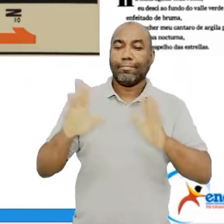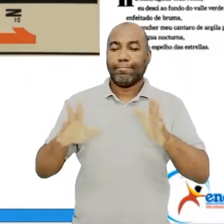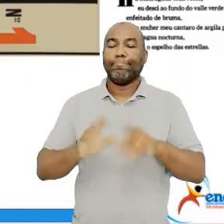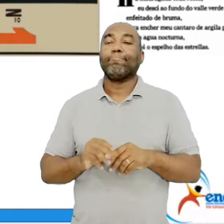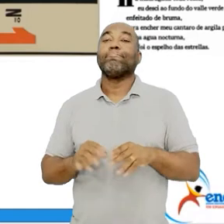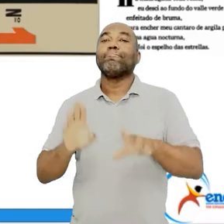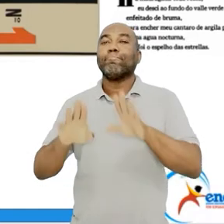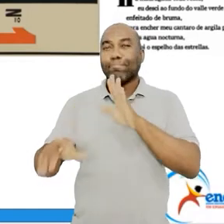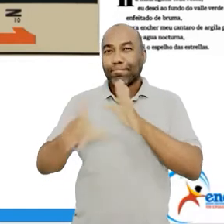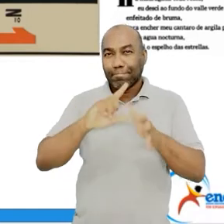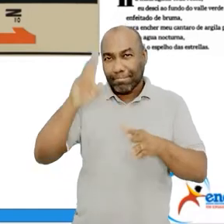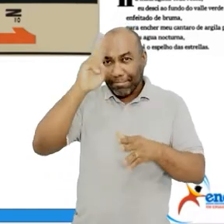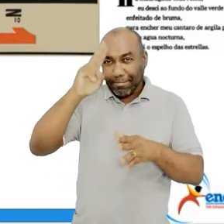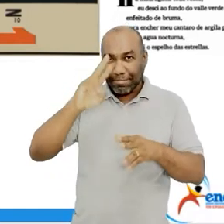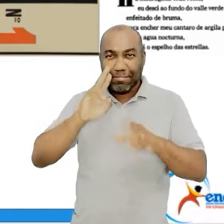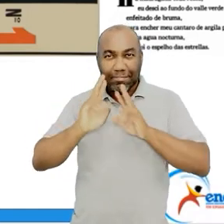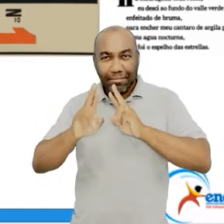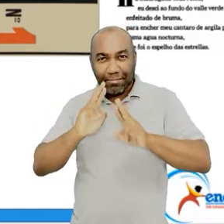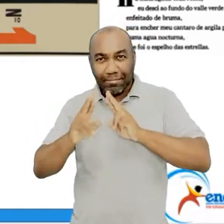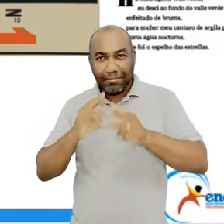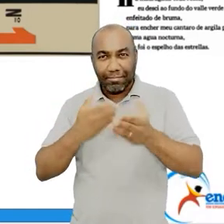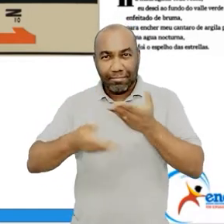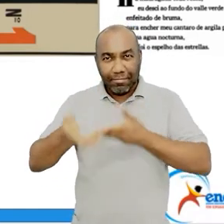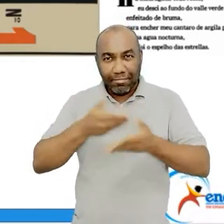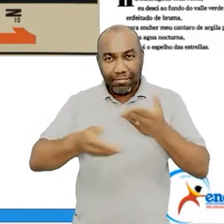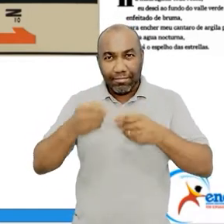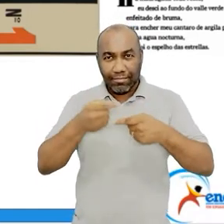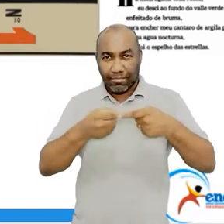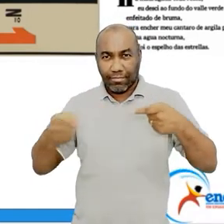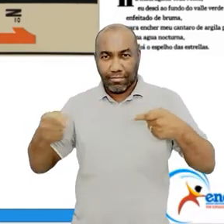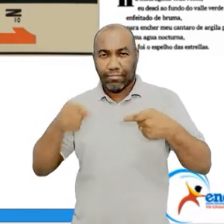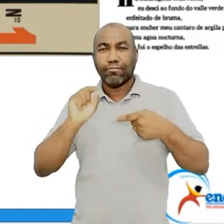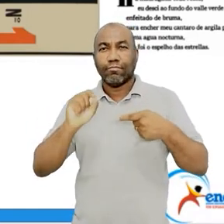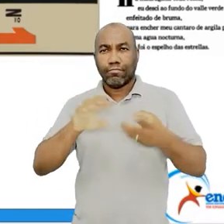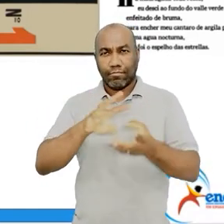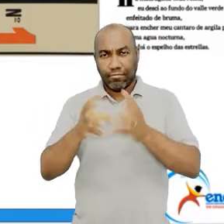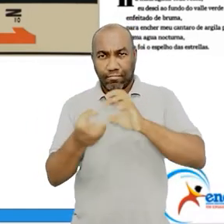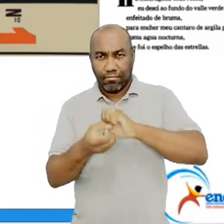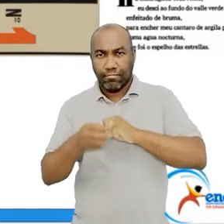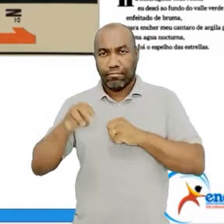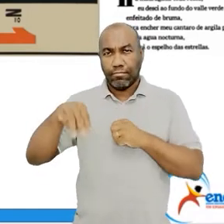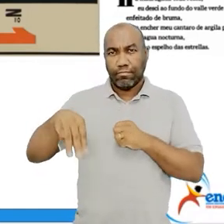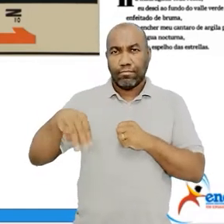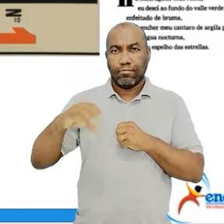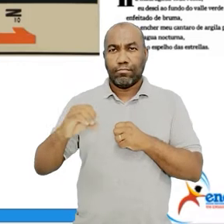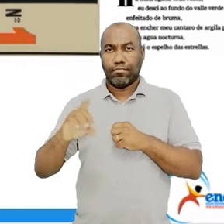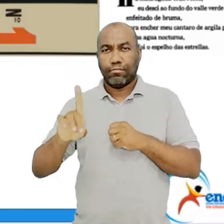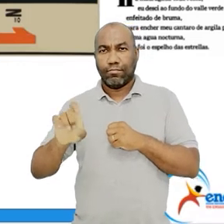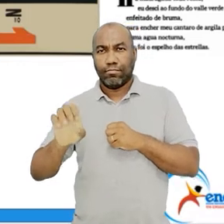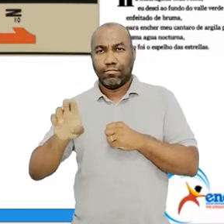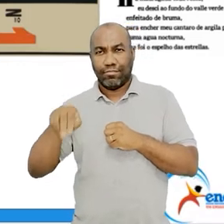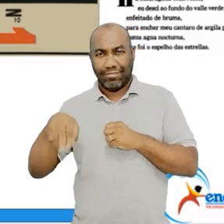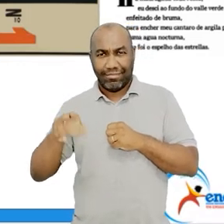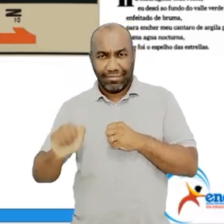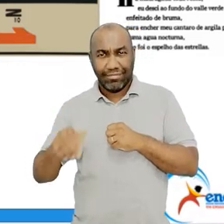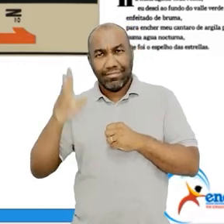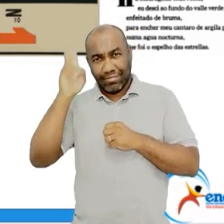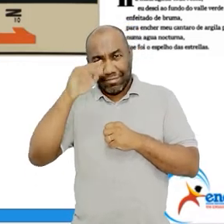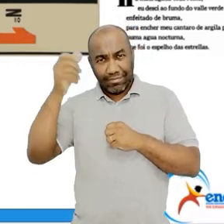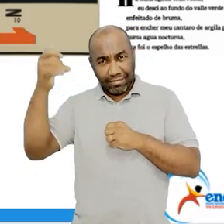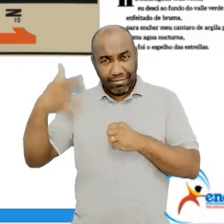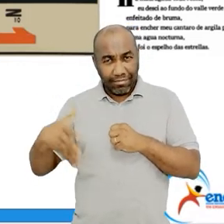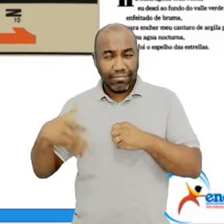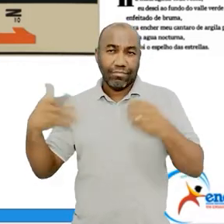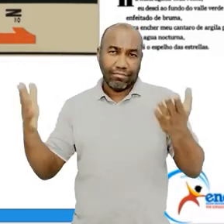gente estava respondendo questões para vocês sobre a Semana da Arte Moderna, perguntou sobre a permanência dos manifestos. E eles continuam,